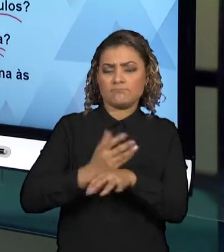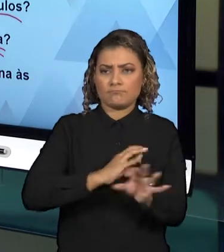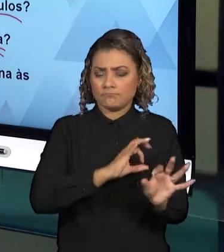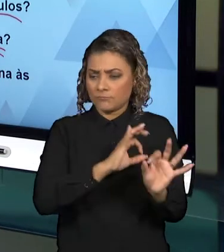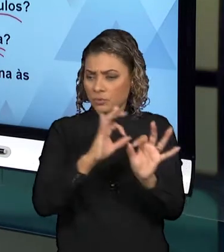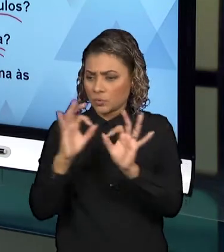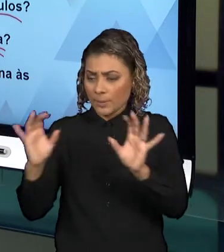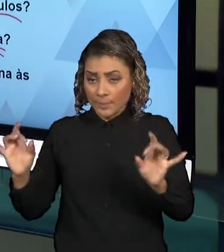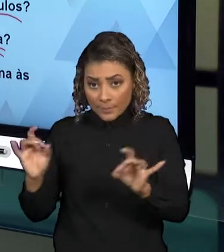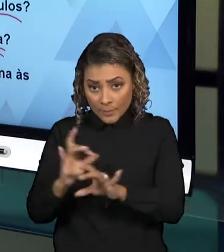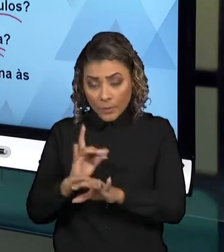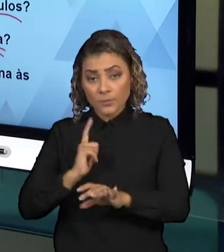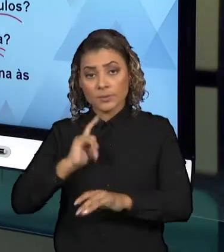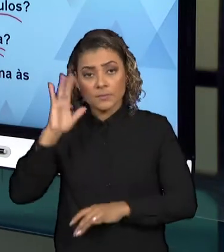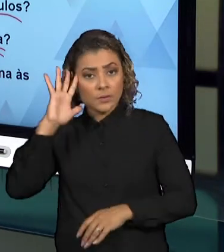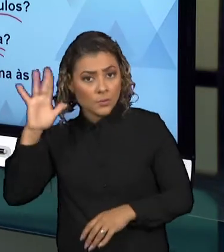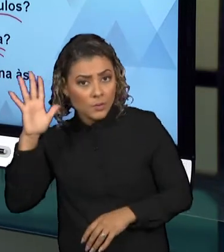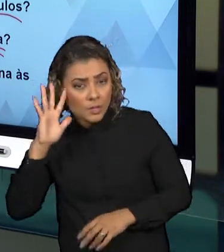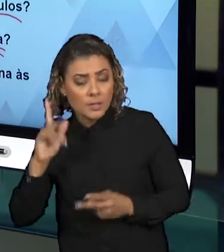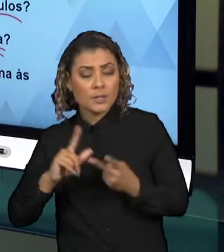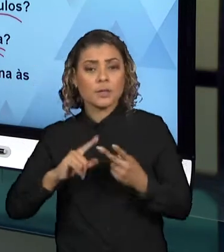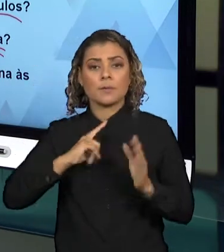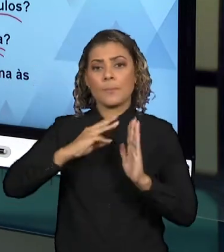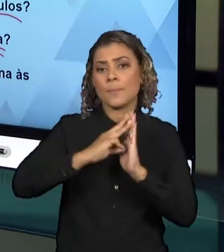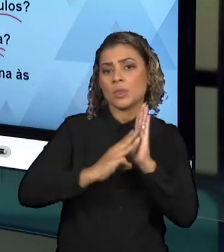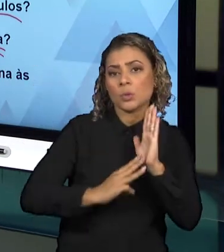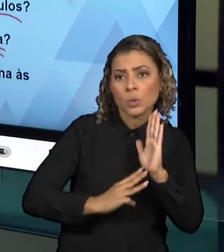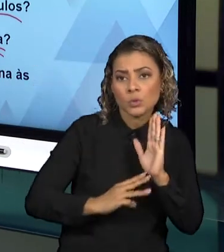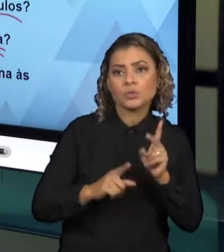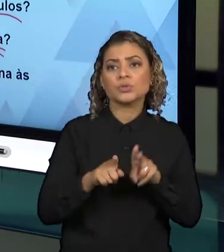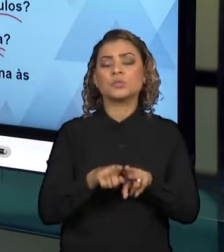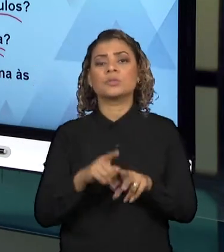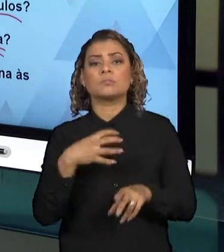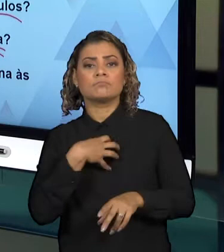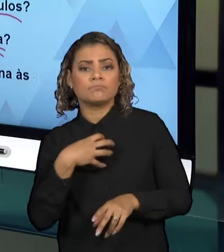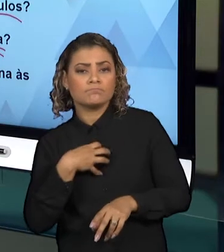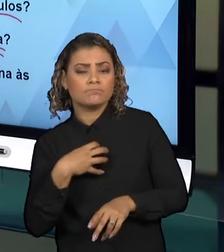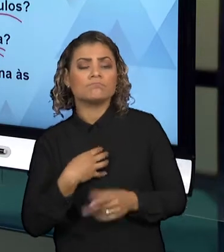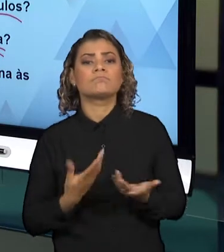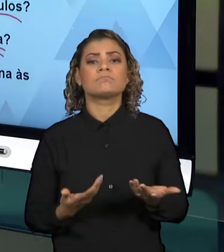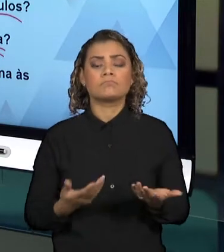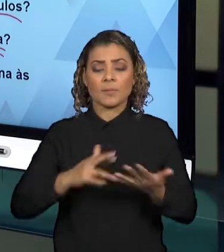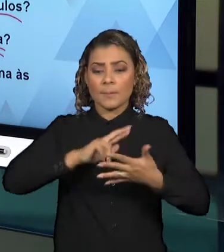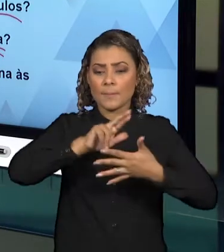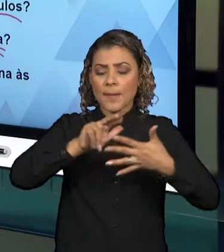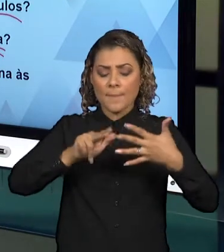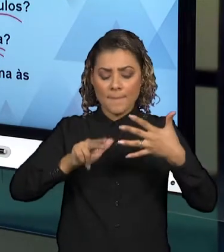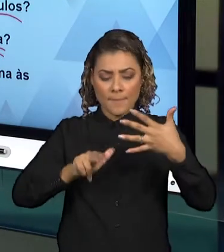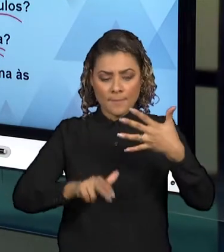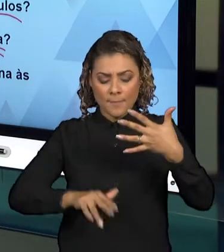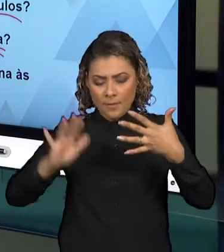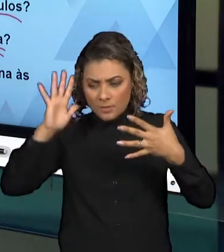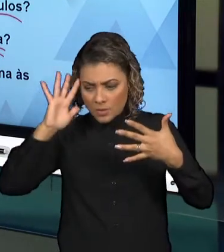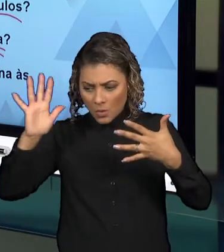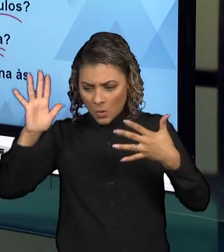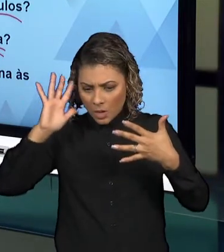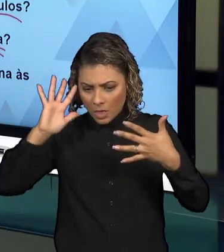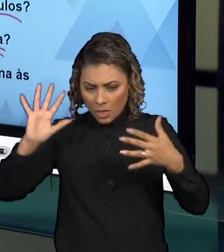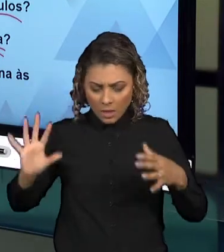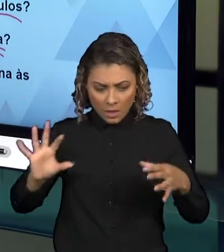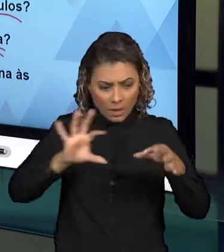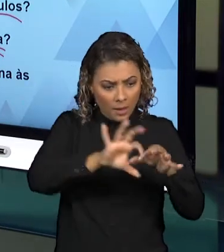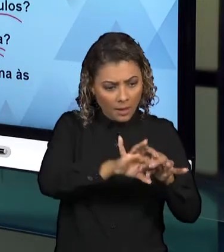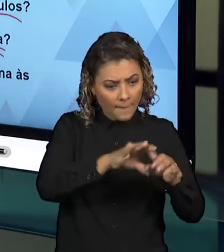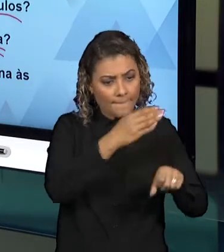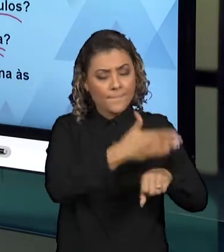apresentaram algumas teorias, que discutiram metodologias, metodologias ativas. Então, como aquilo que você observou,